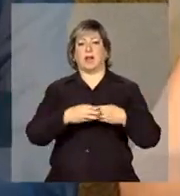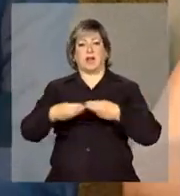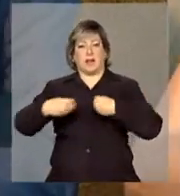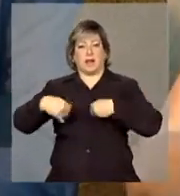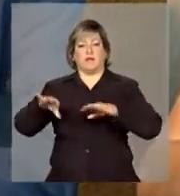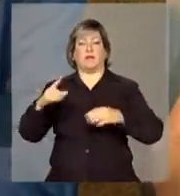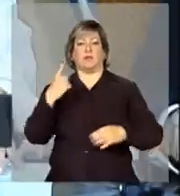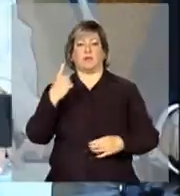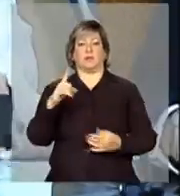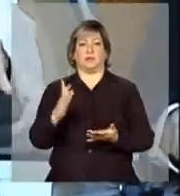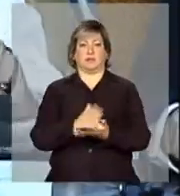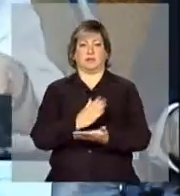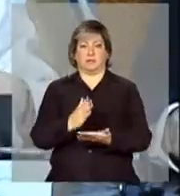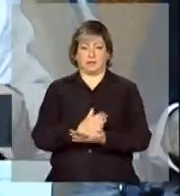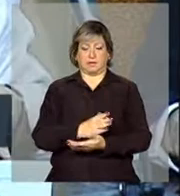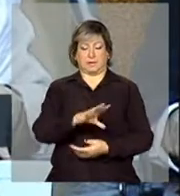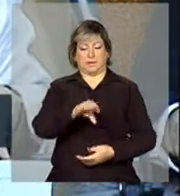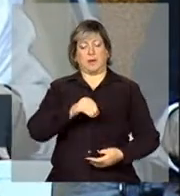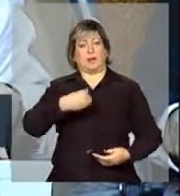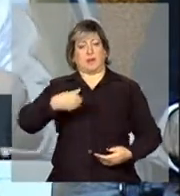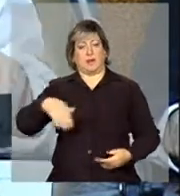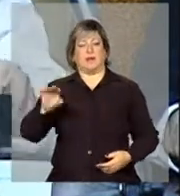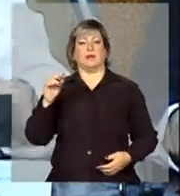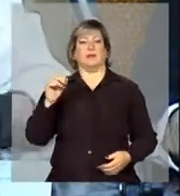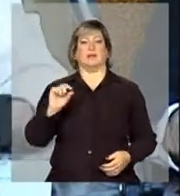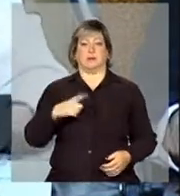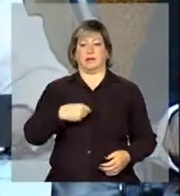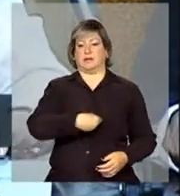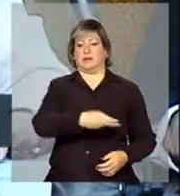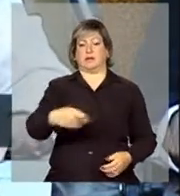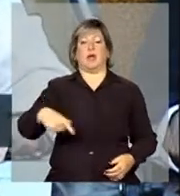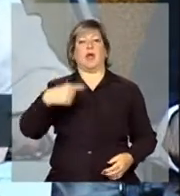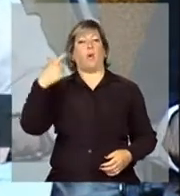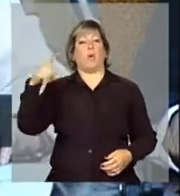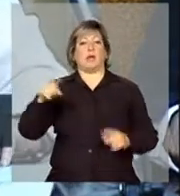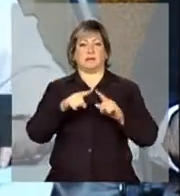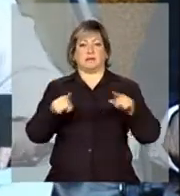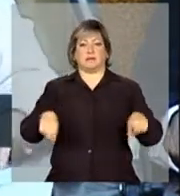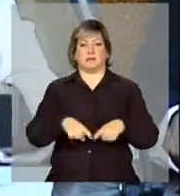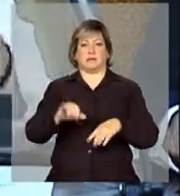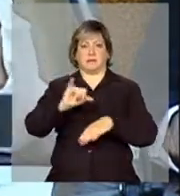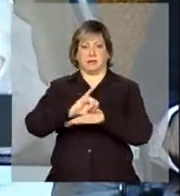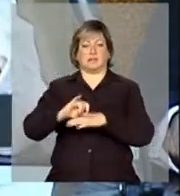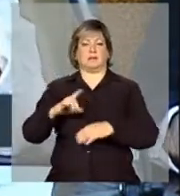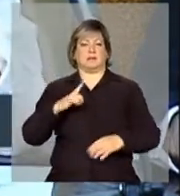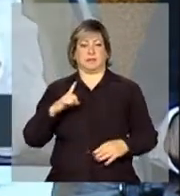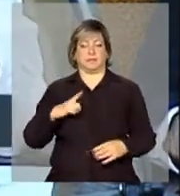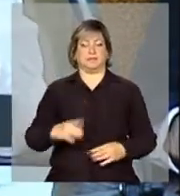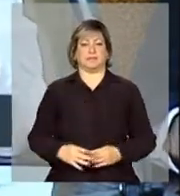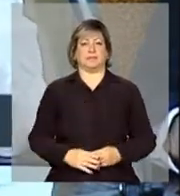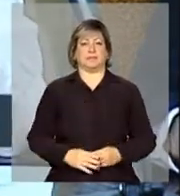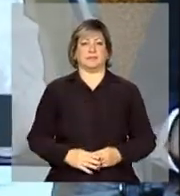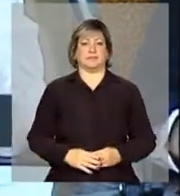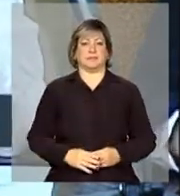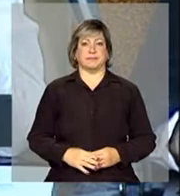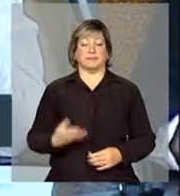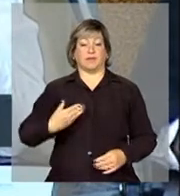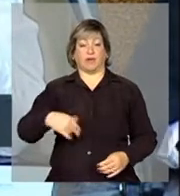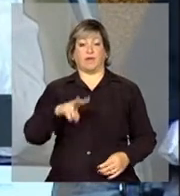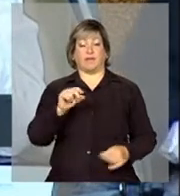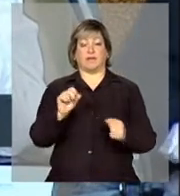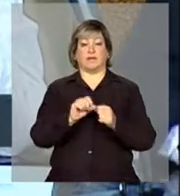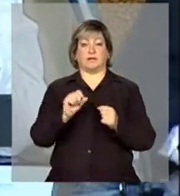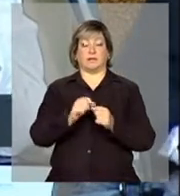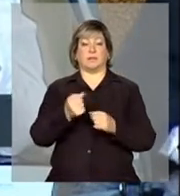exemplar que se encontra para a distribuição na outra sala. Nós vamos fazer uma pequena